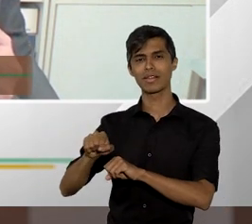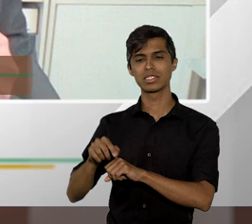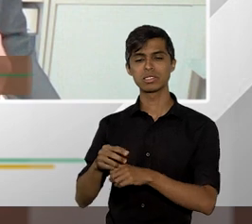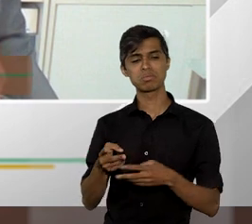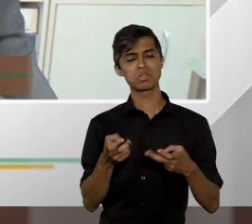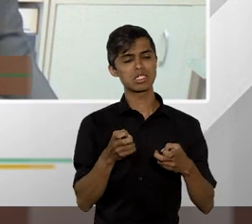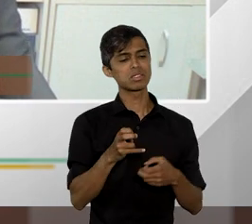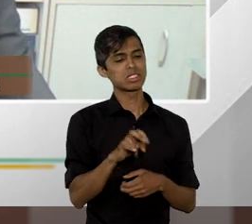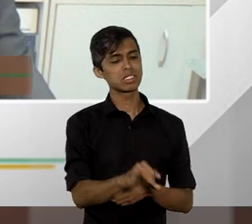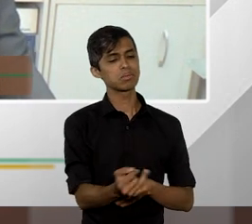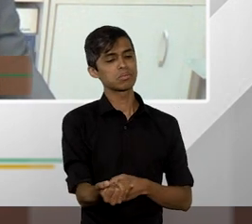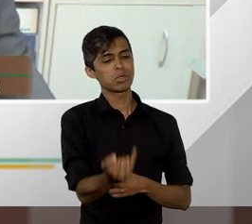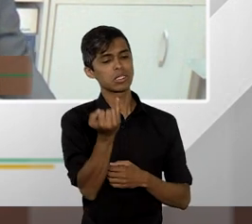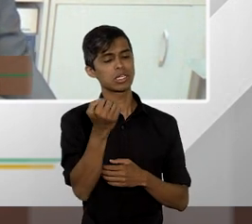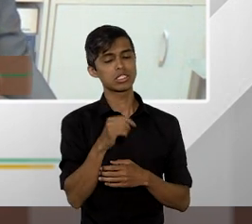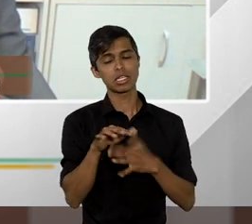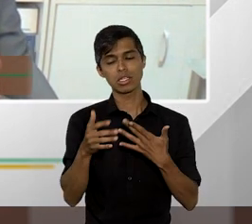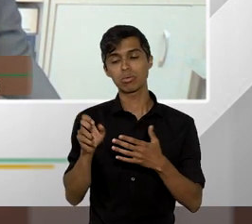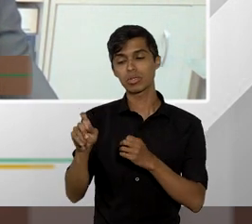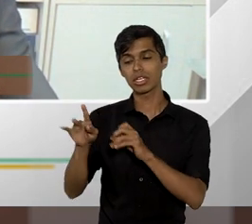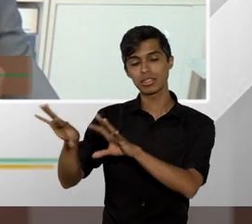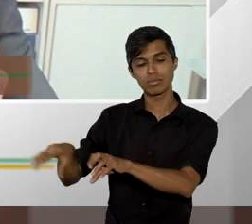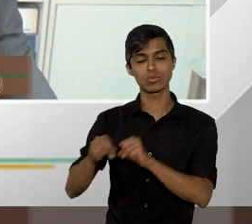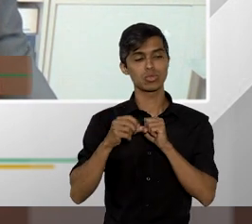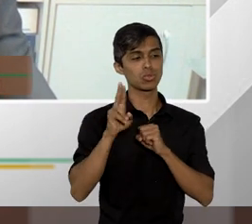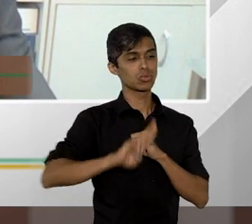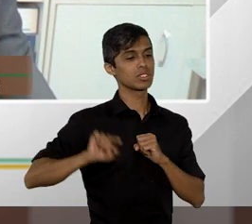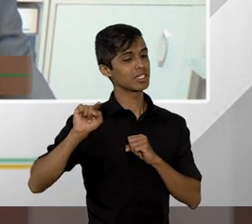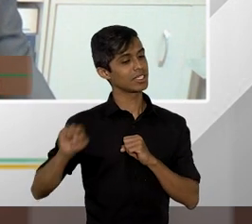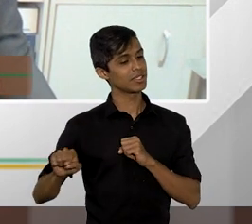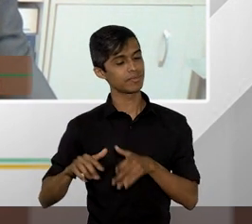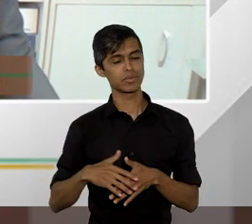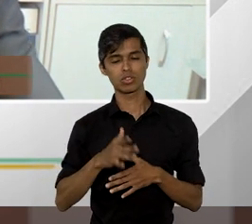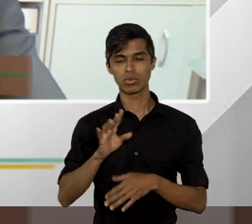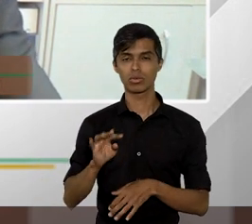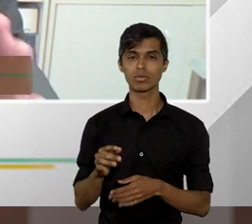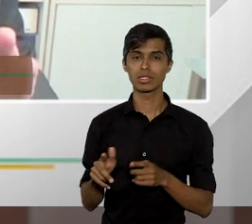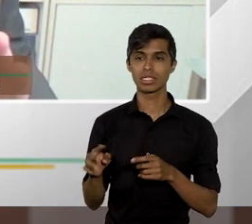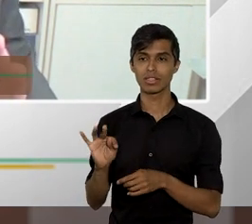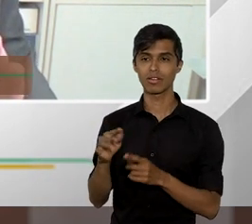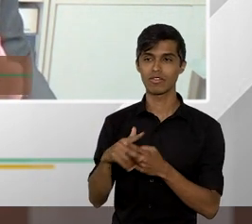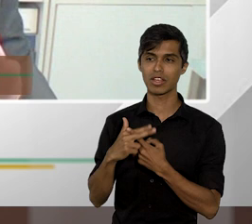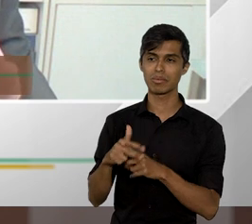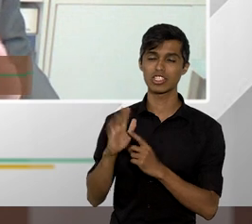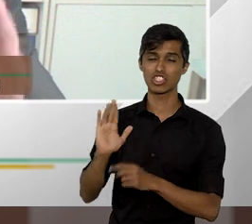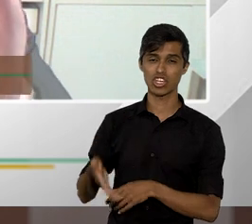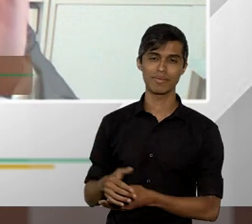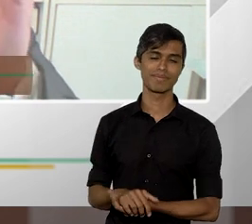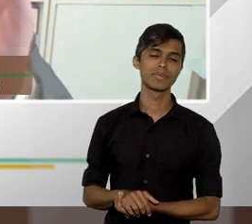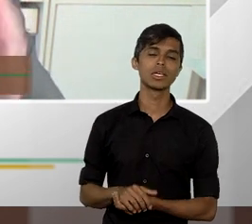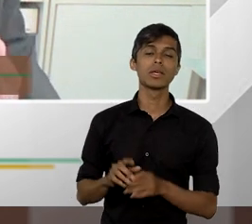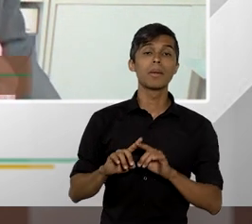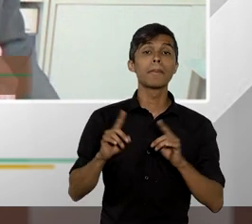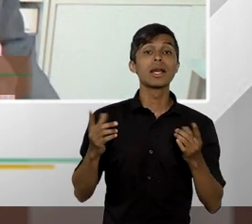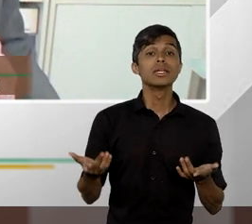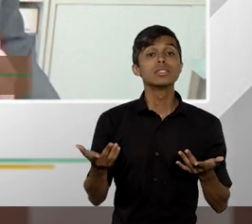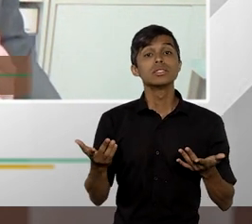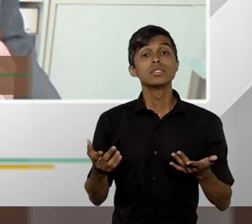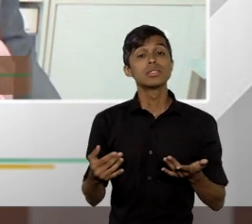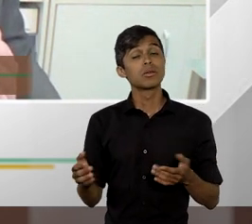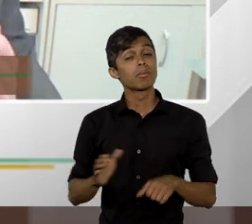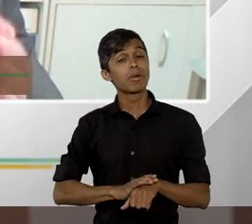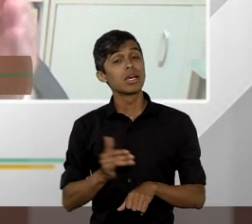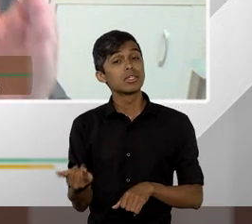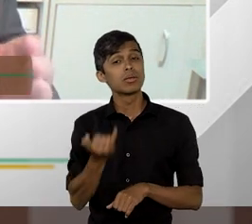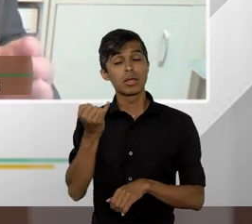relevância vai ser julgada uma tese de recurso repetitivo então é exatamente como o senhor disse o legislador vai definir isso mas o mais relevante